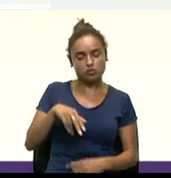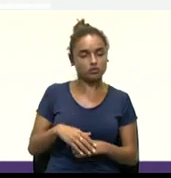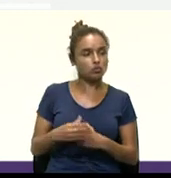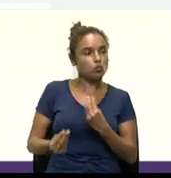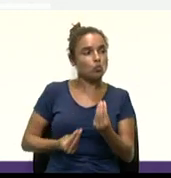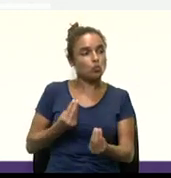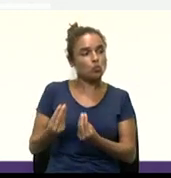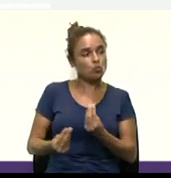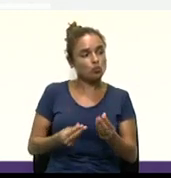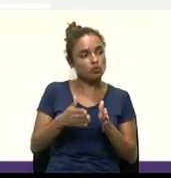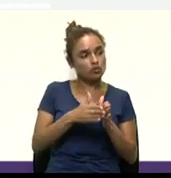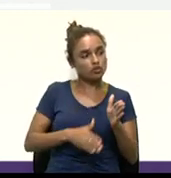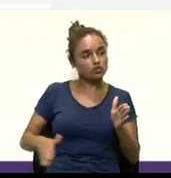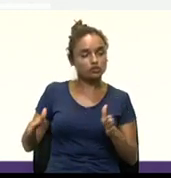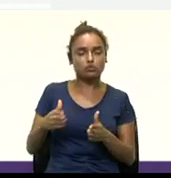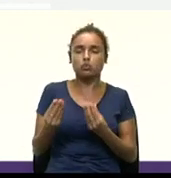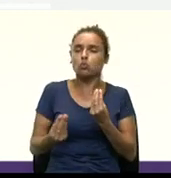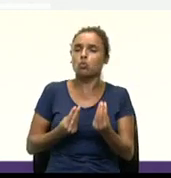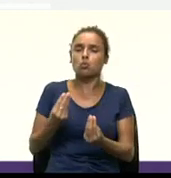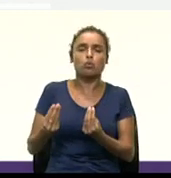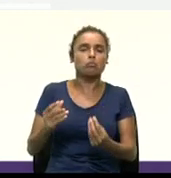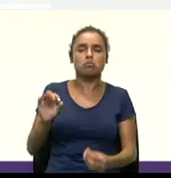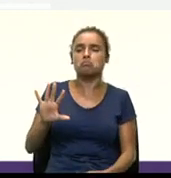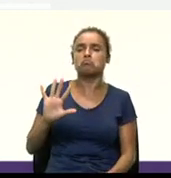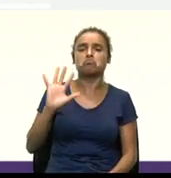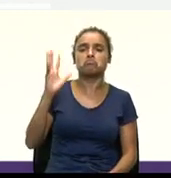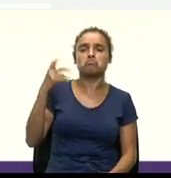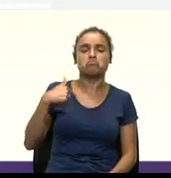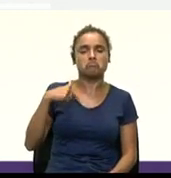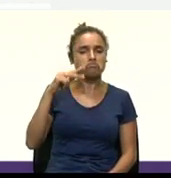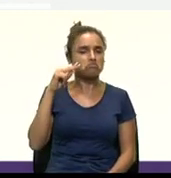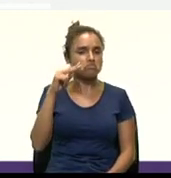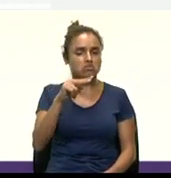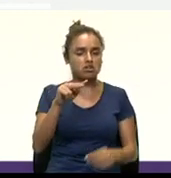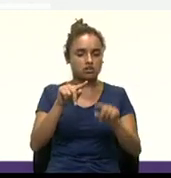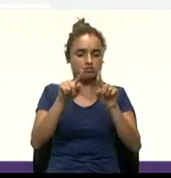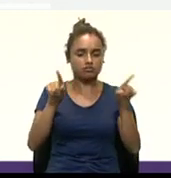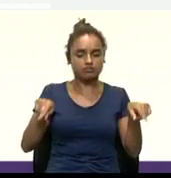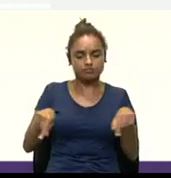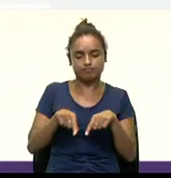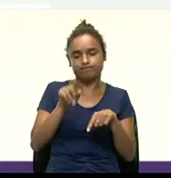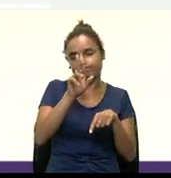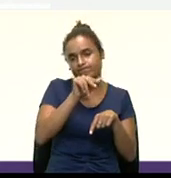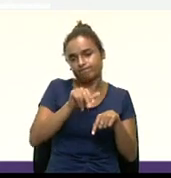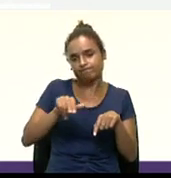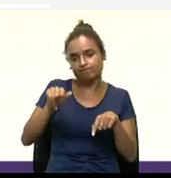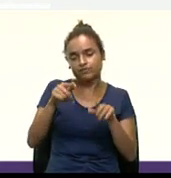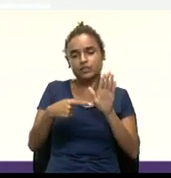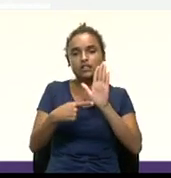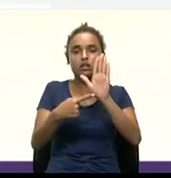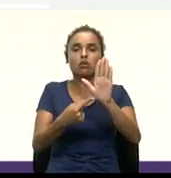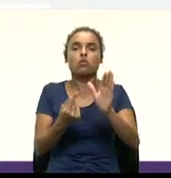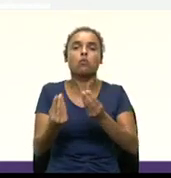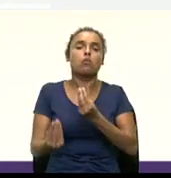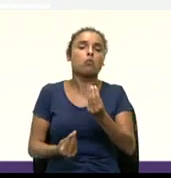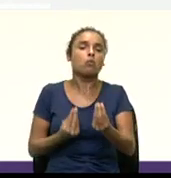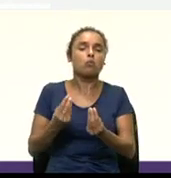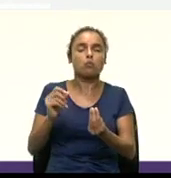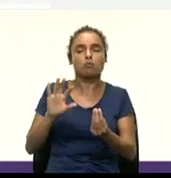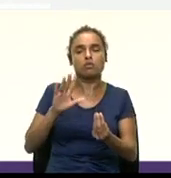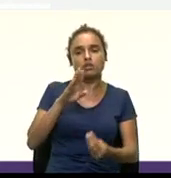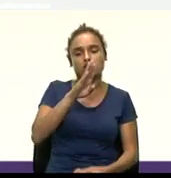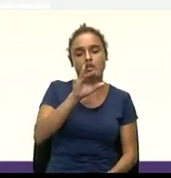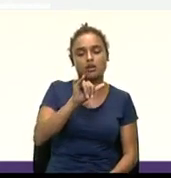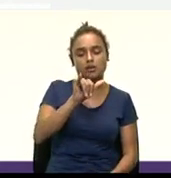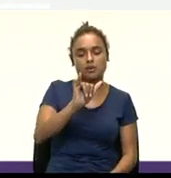a Bitcoin? Né, então, talvez, esse desenho, ele vai resumir um pouco, né, então, do funcionamento de